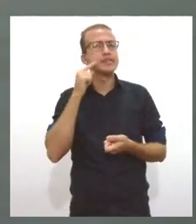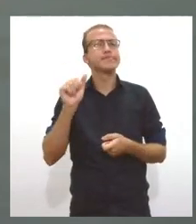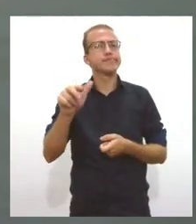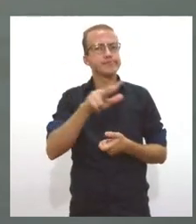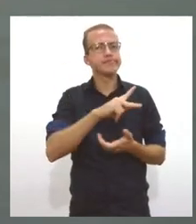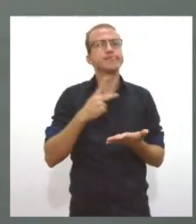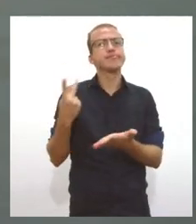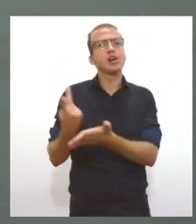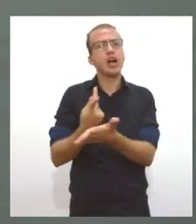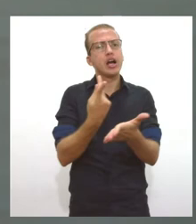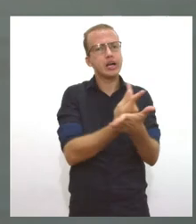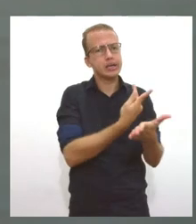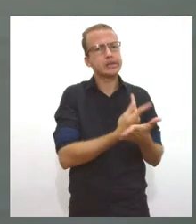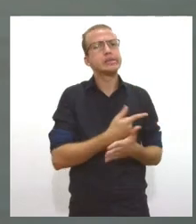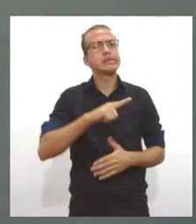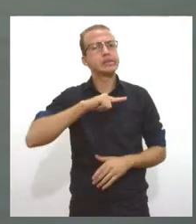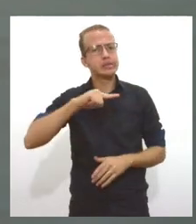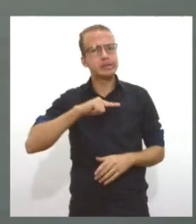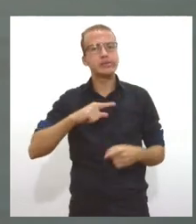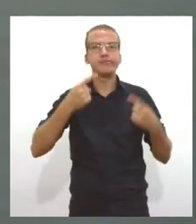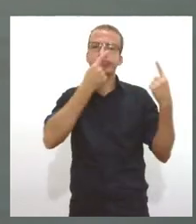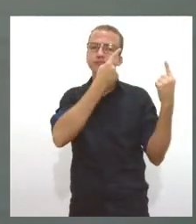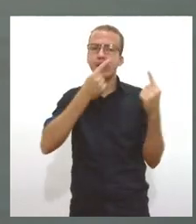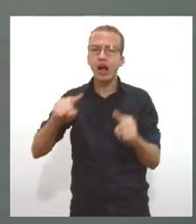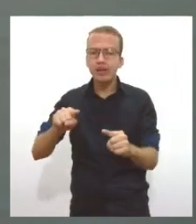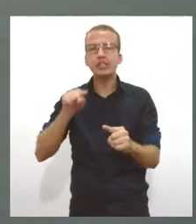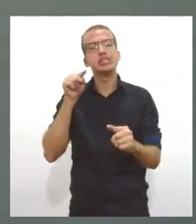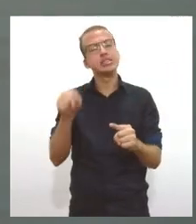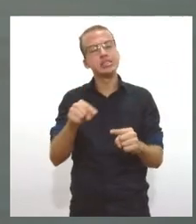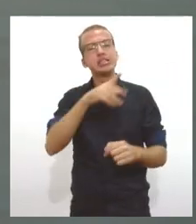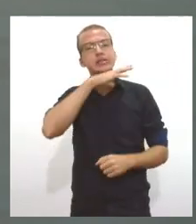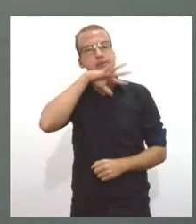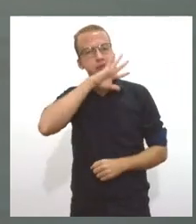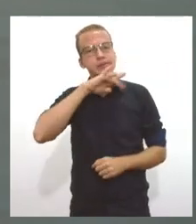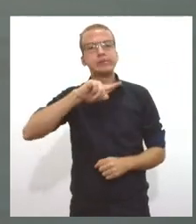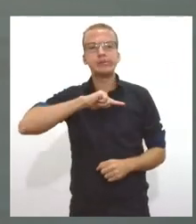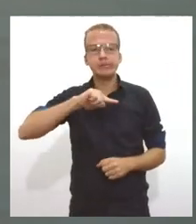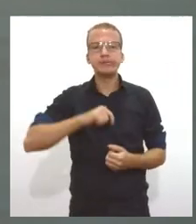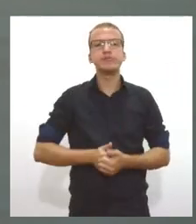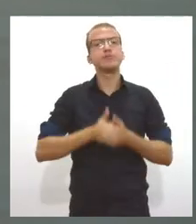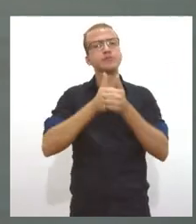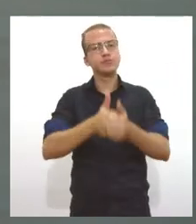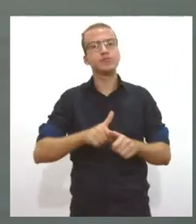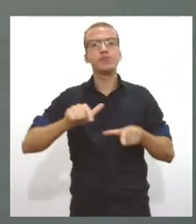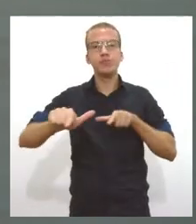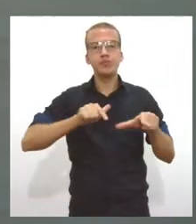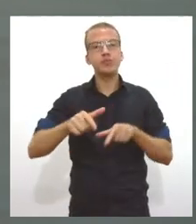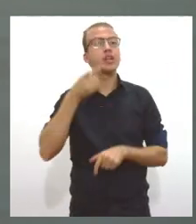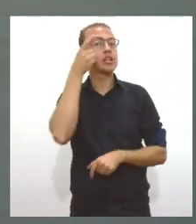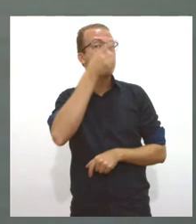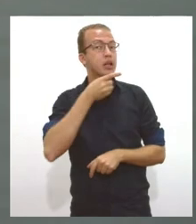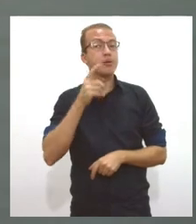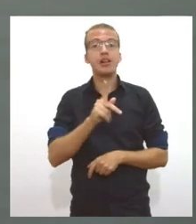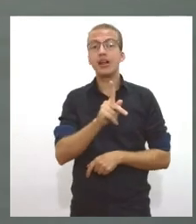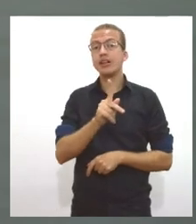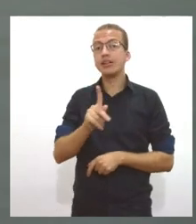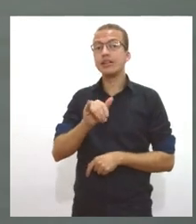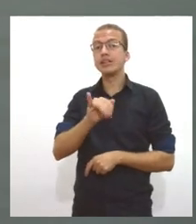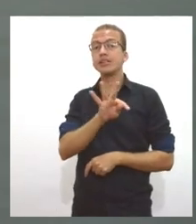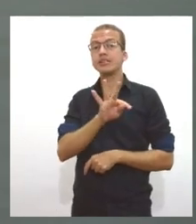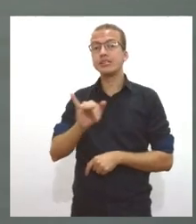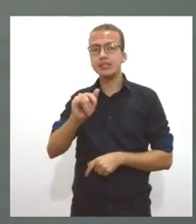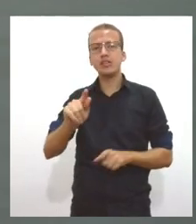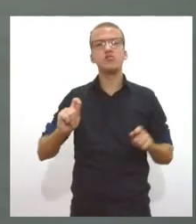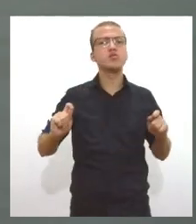redes sociais de maltratos aos animais acompanha sempre o trabalho também da deputada Kiki Lima defensora dos